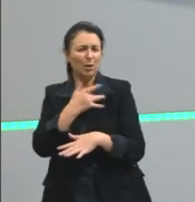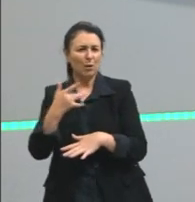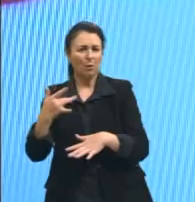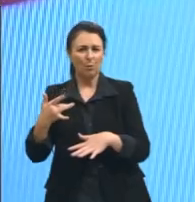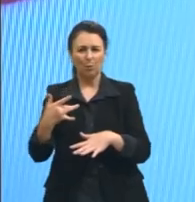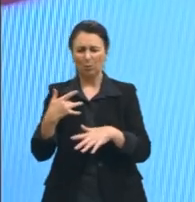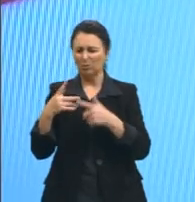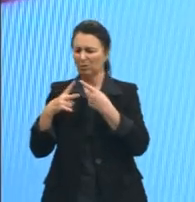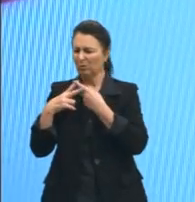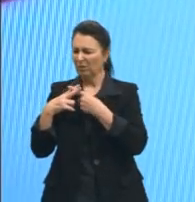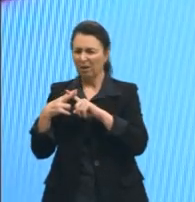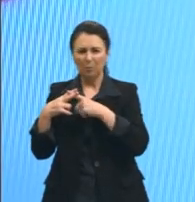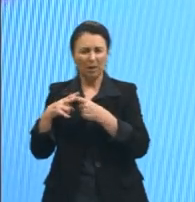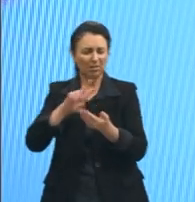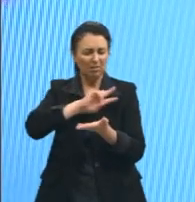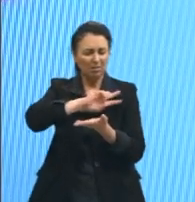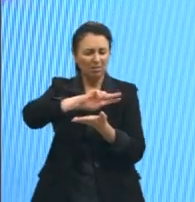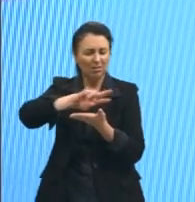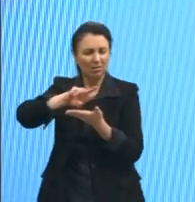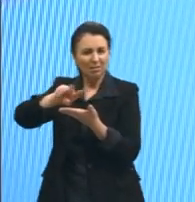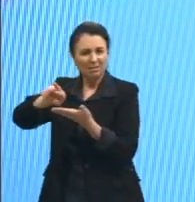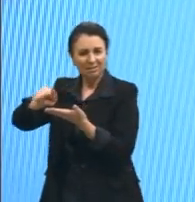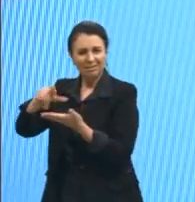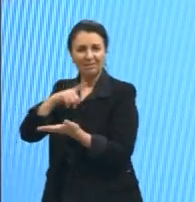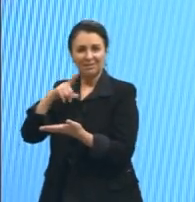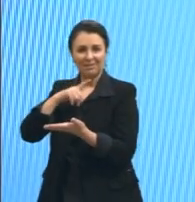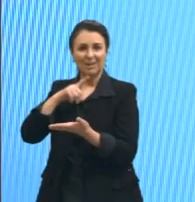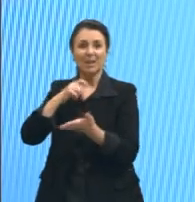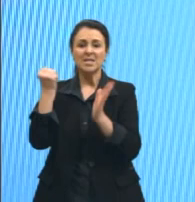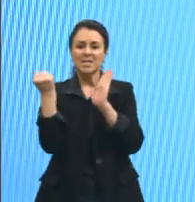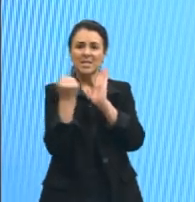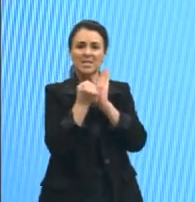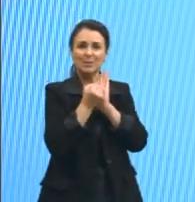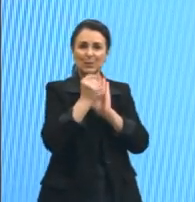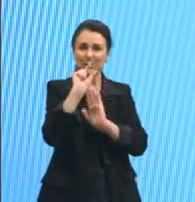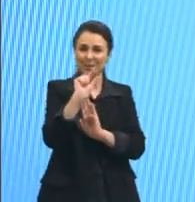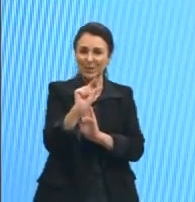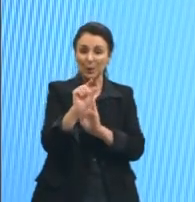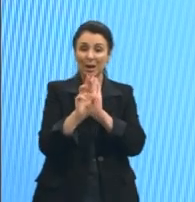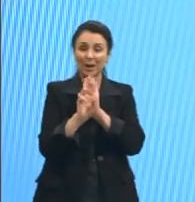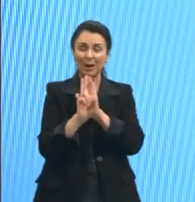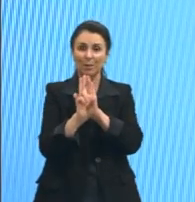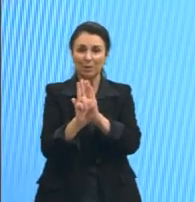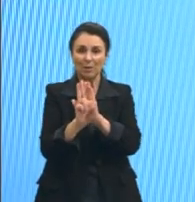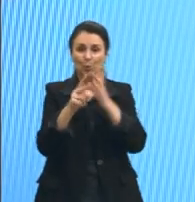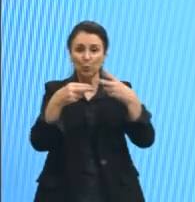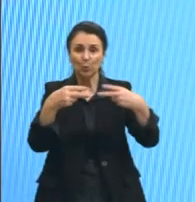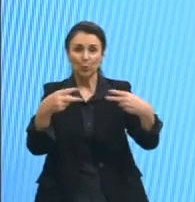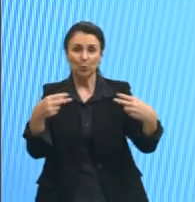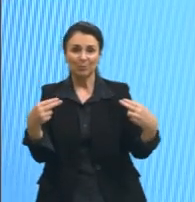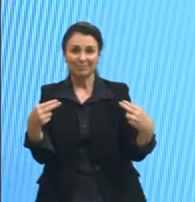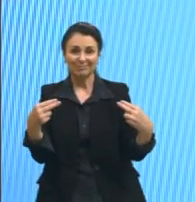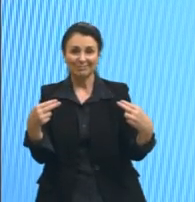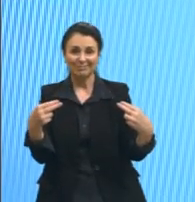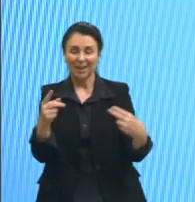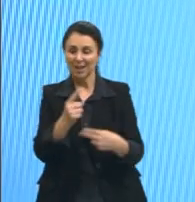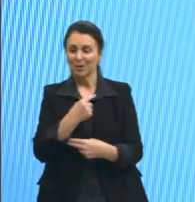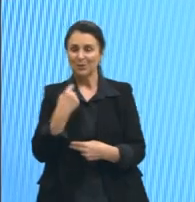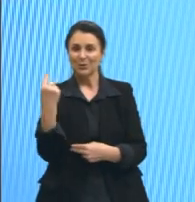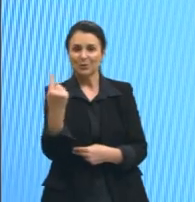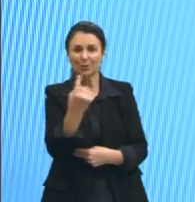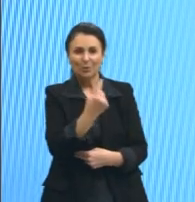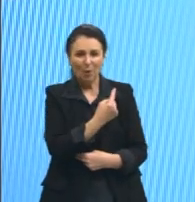ferramentas. Então a gente tem vários símbolos menores representando coisas aqui do nosso